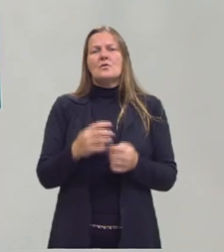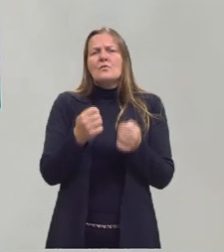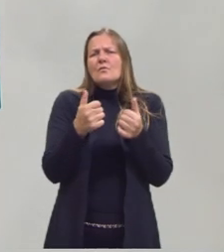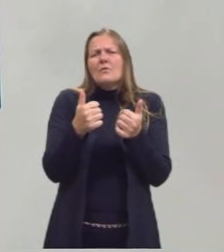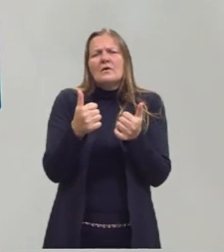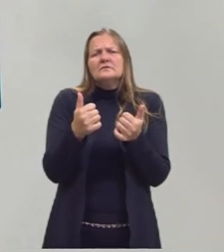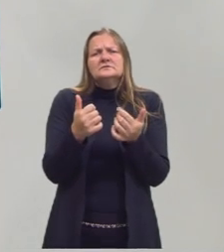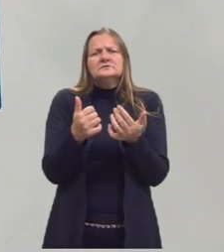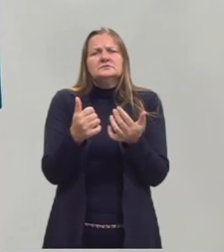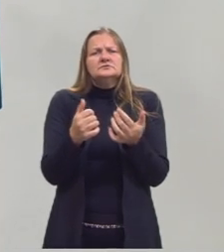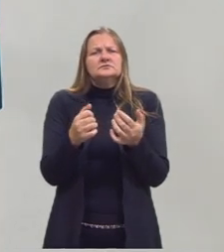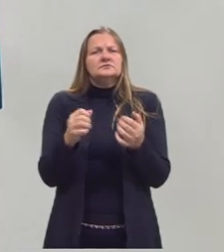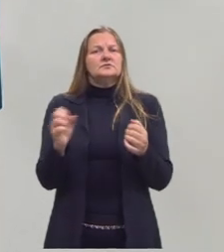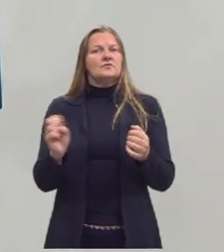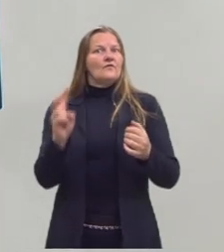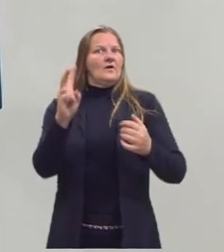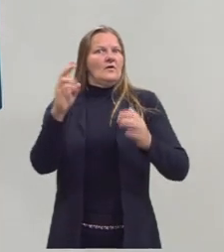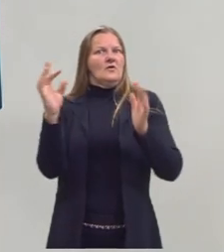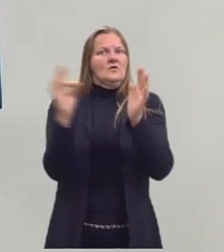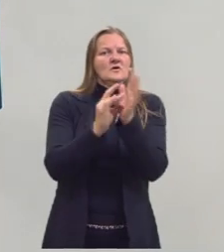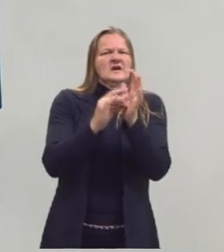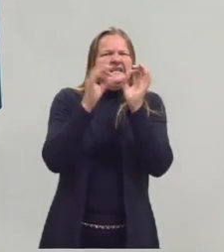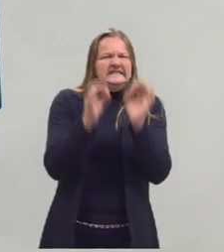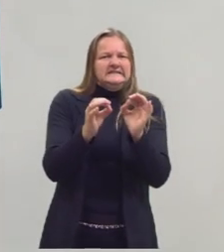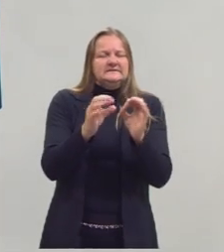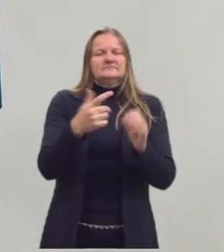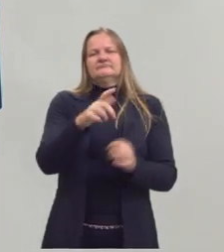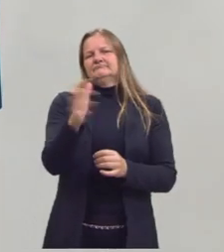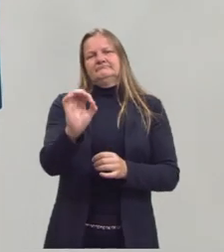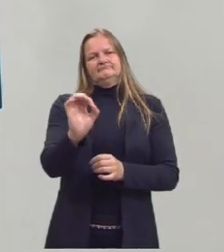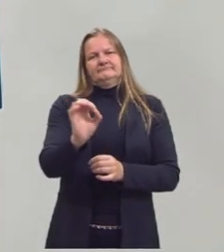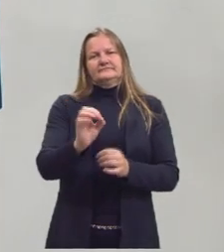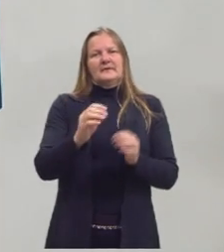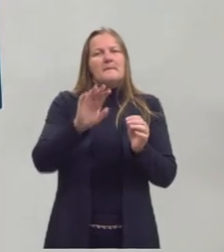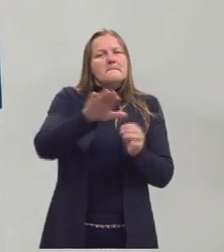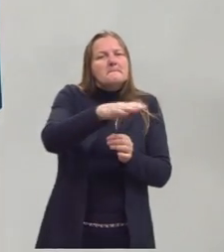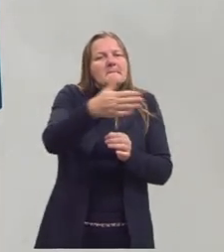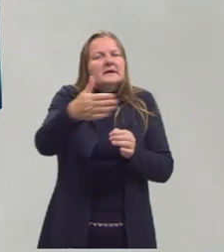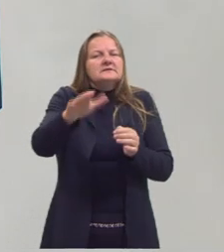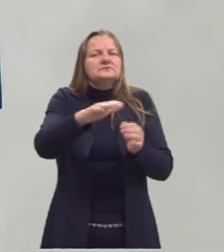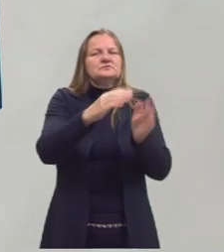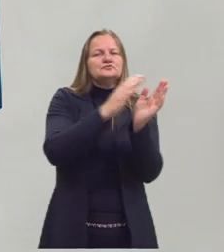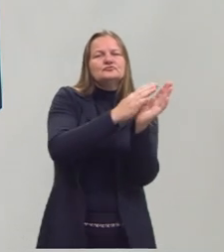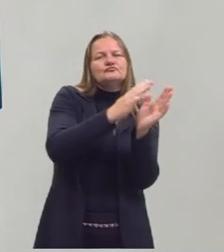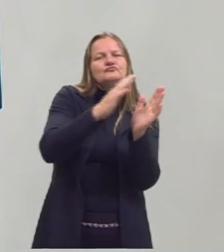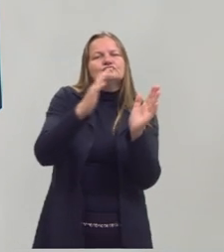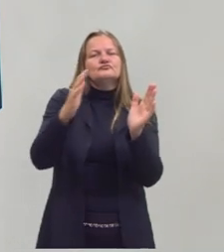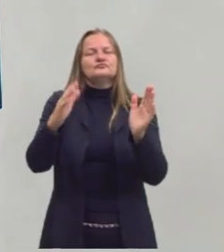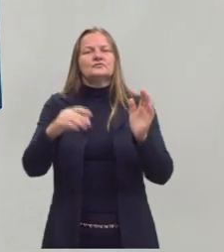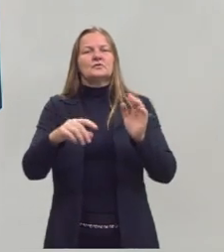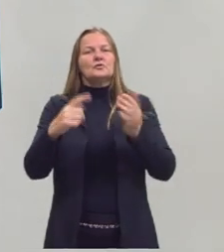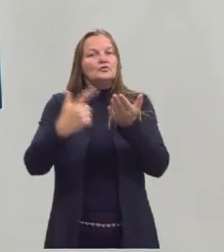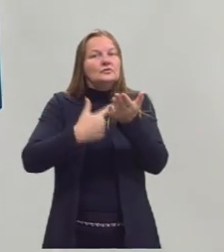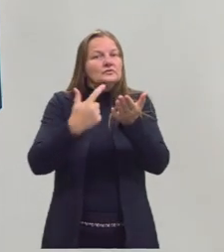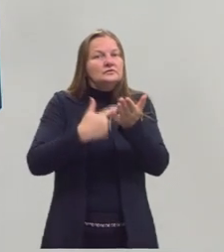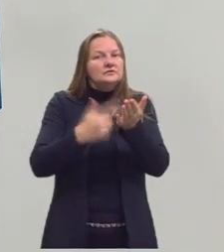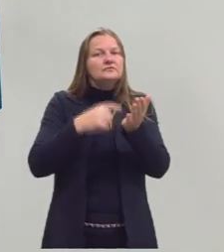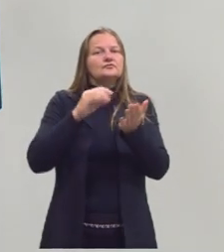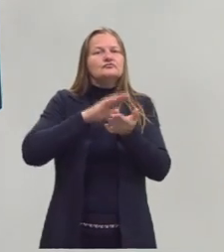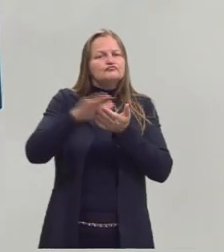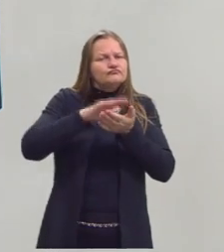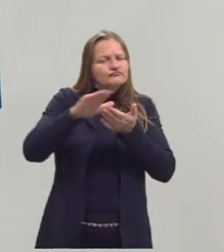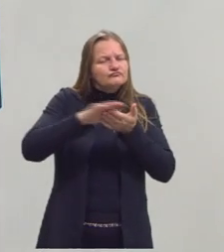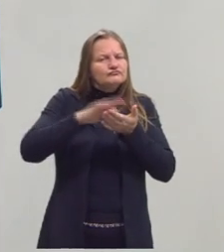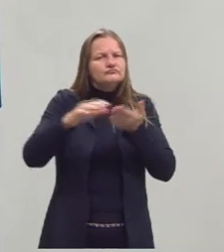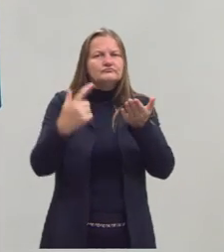fixa. Não são datas fixas. A gente utiliza a publicação de livros, de obras, para